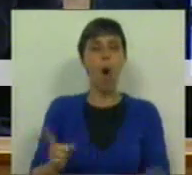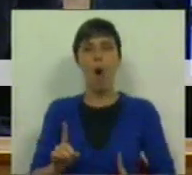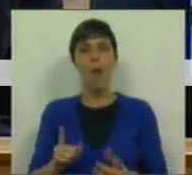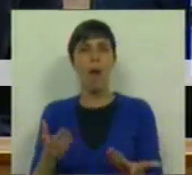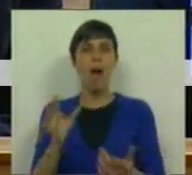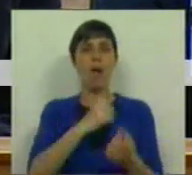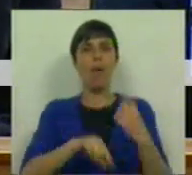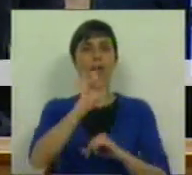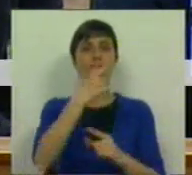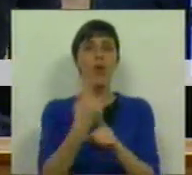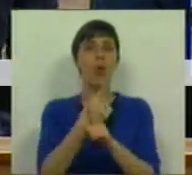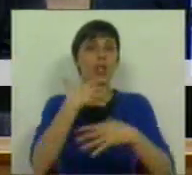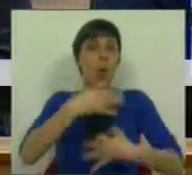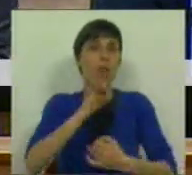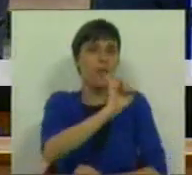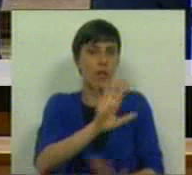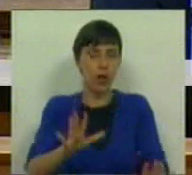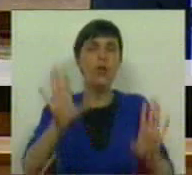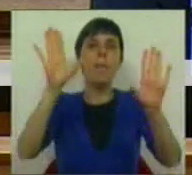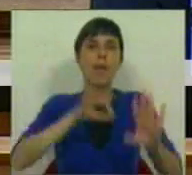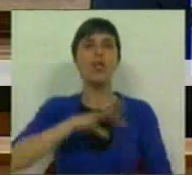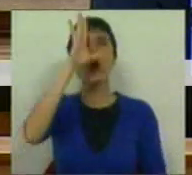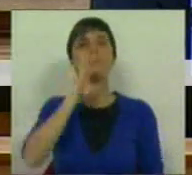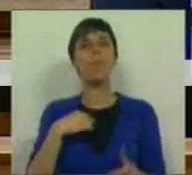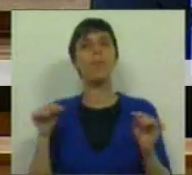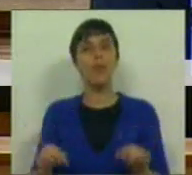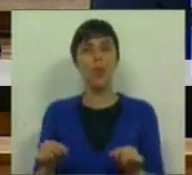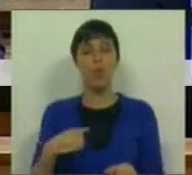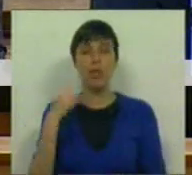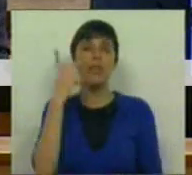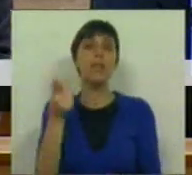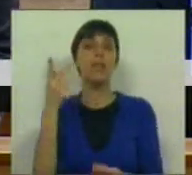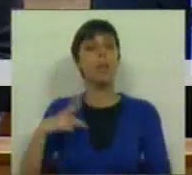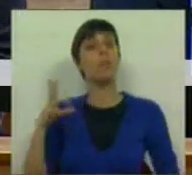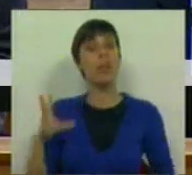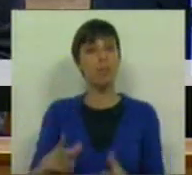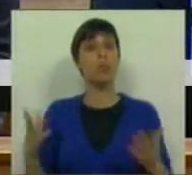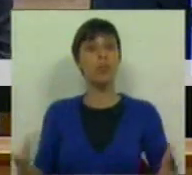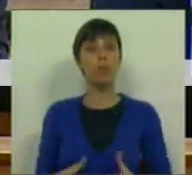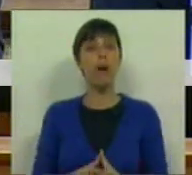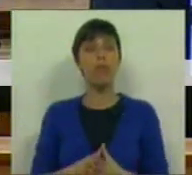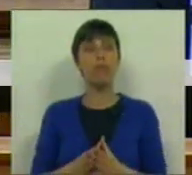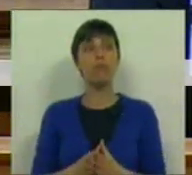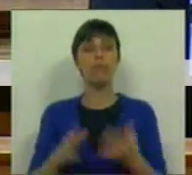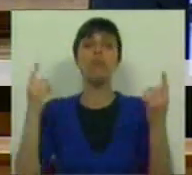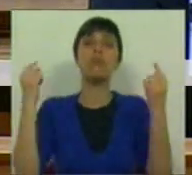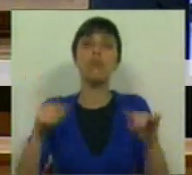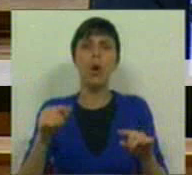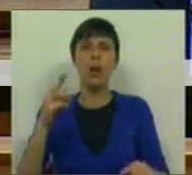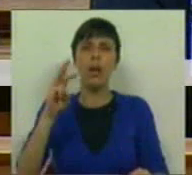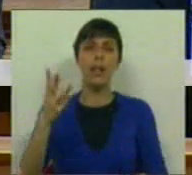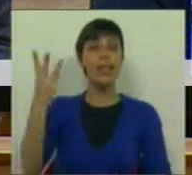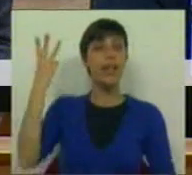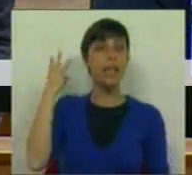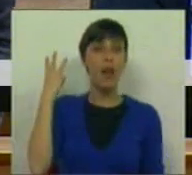robustez das suas convicções. Mas, Sr. Ministro, nós hoje estamos a viver em Portugal aquilo que há apenas três